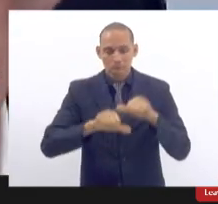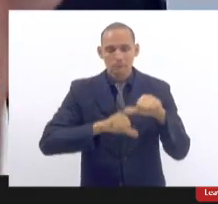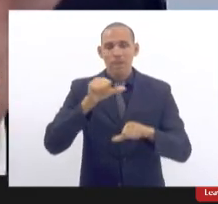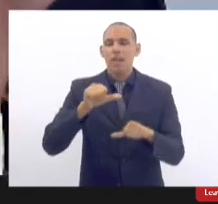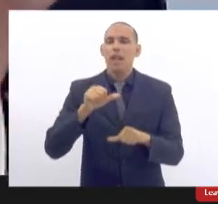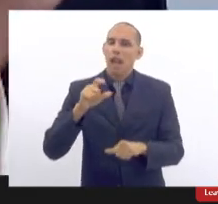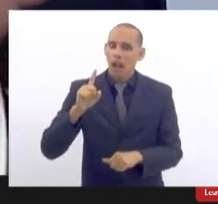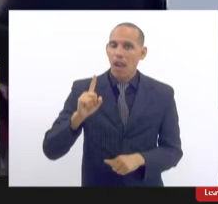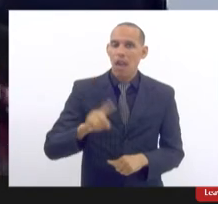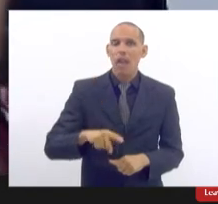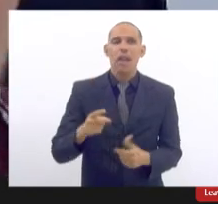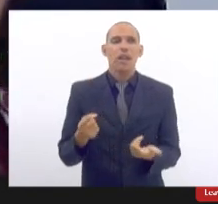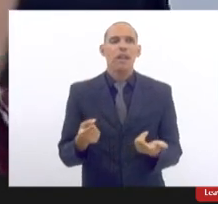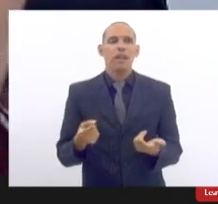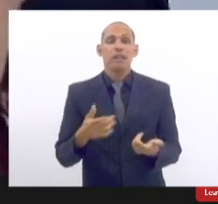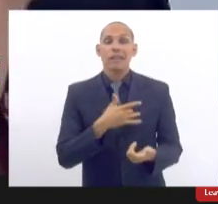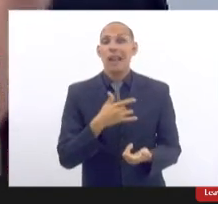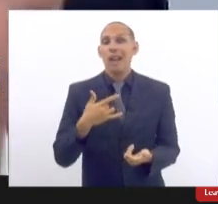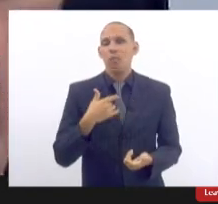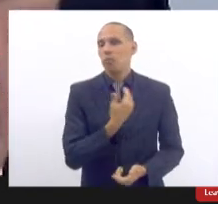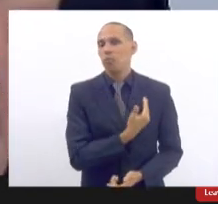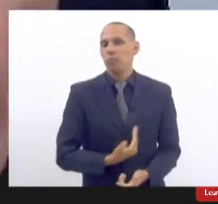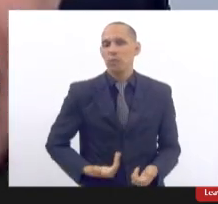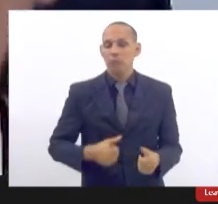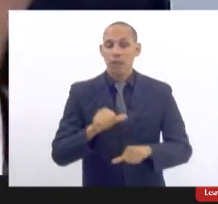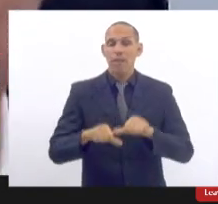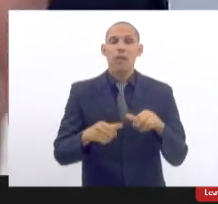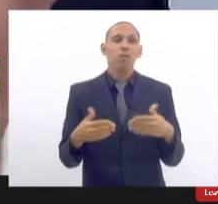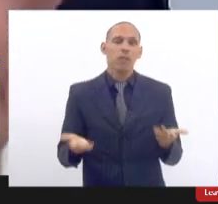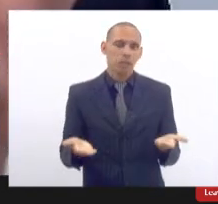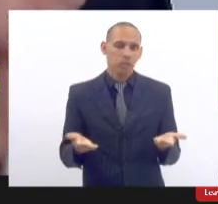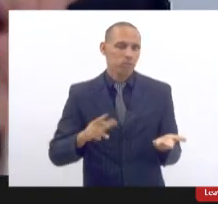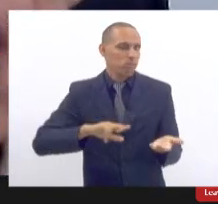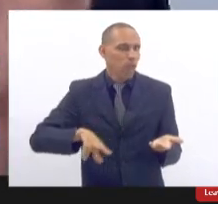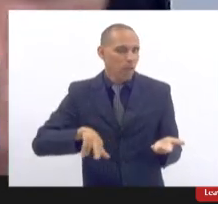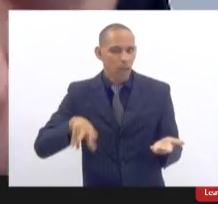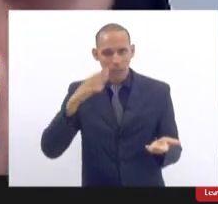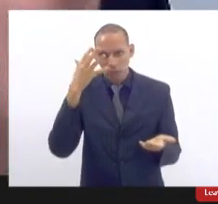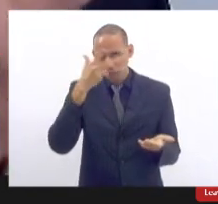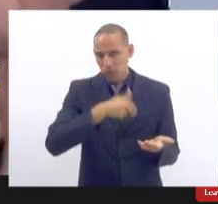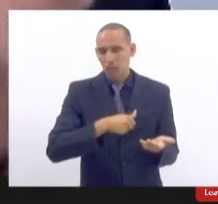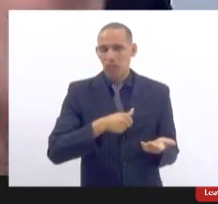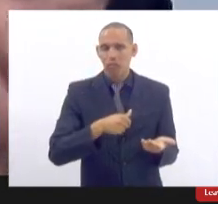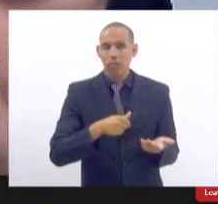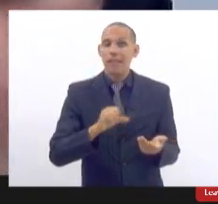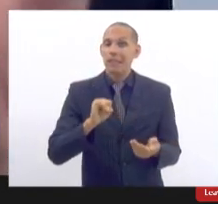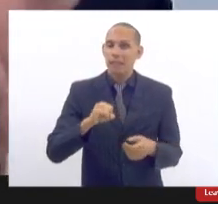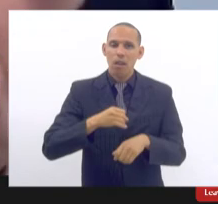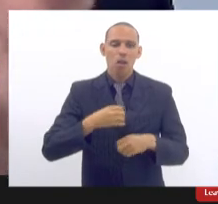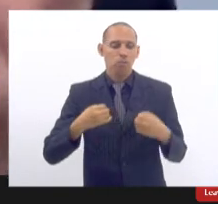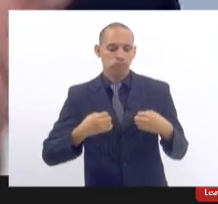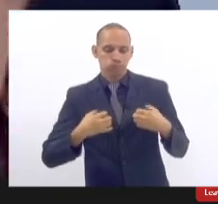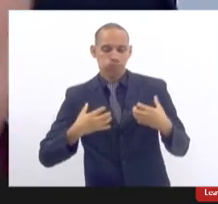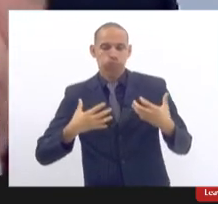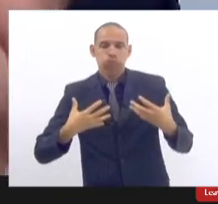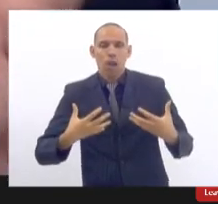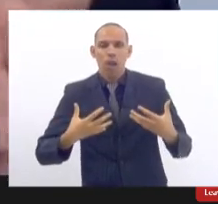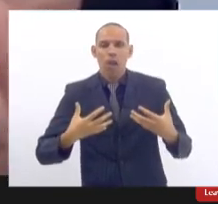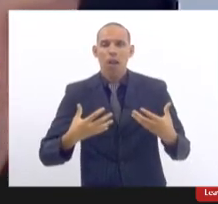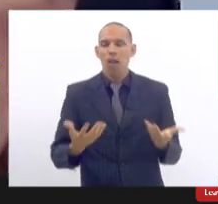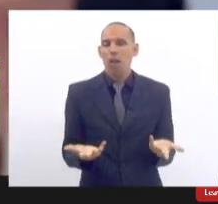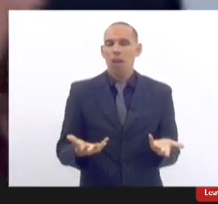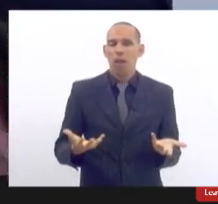passa a ser uma questão de saúde pública ponto não é estética inflamou complicou deu doença